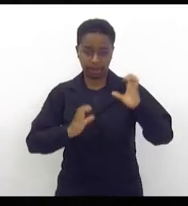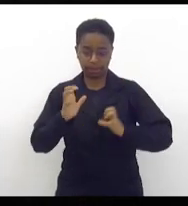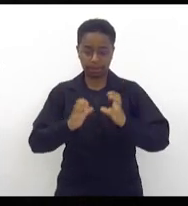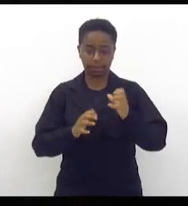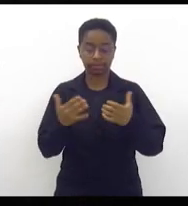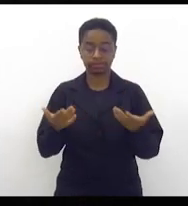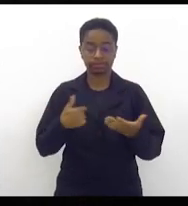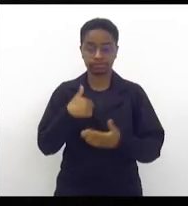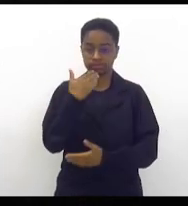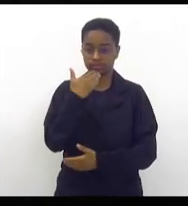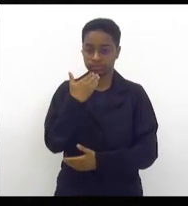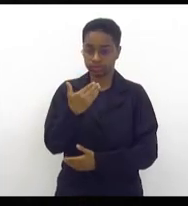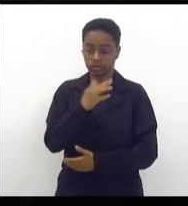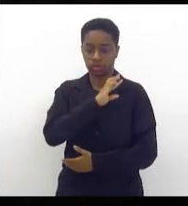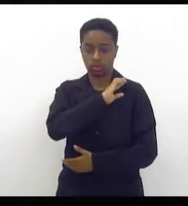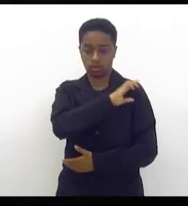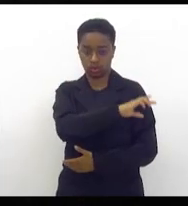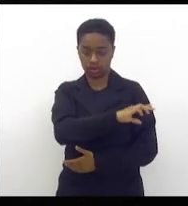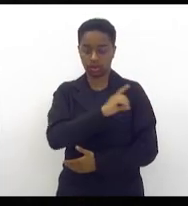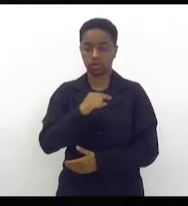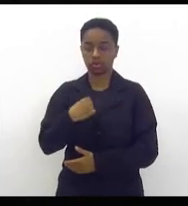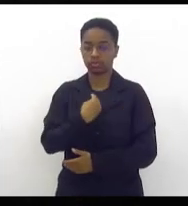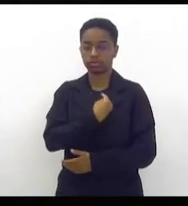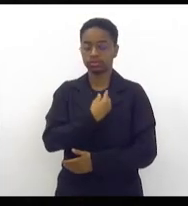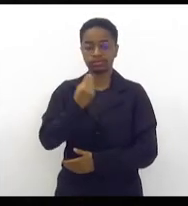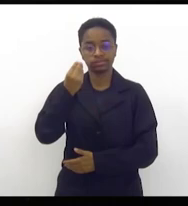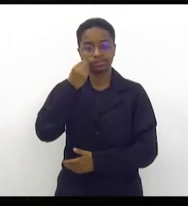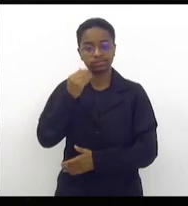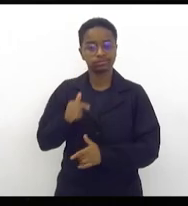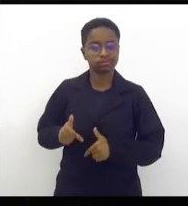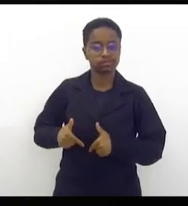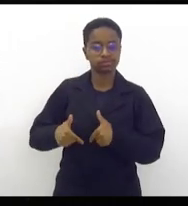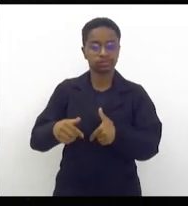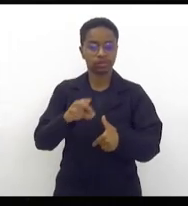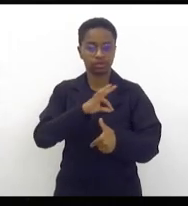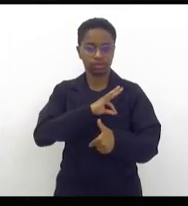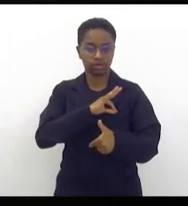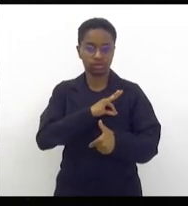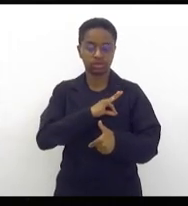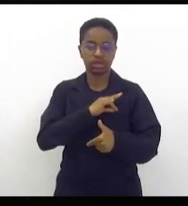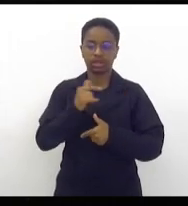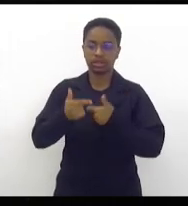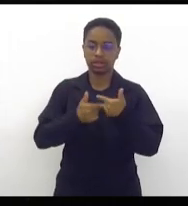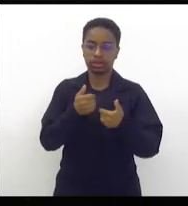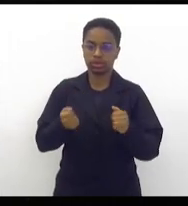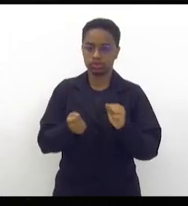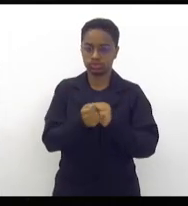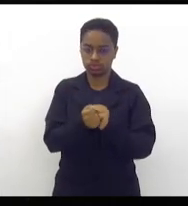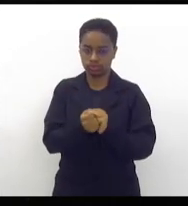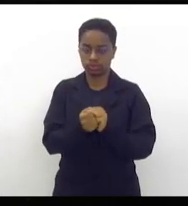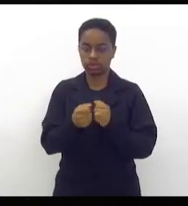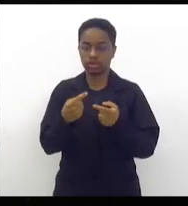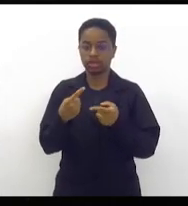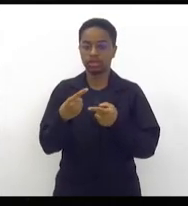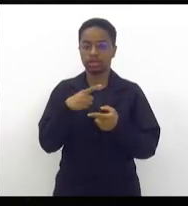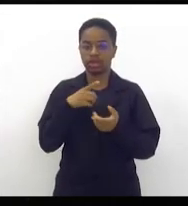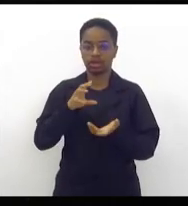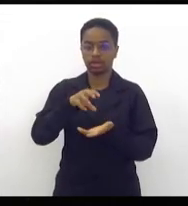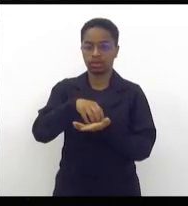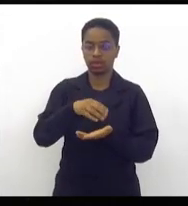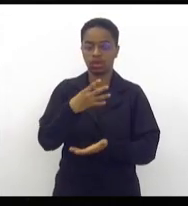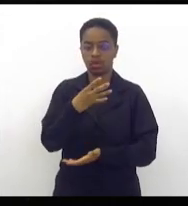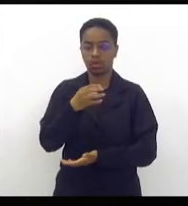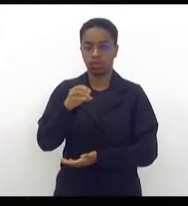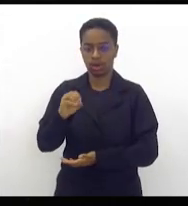pedido ao Coronel que a gente pudesse intensificar as operações fazendo um trabalho em conjunto. 41º Batalhão,